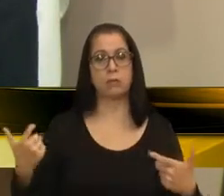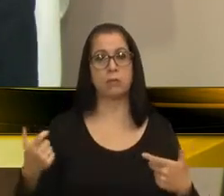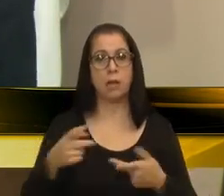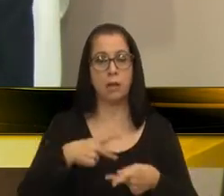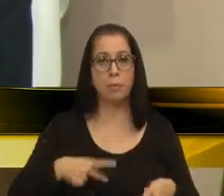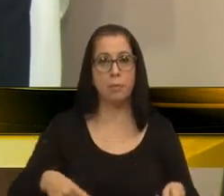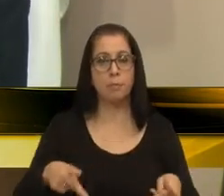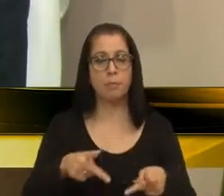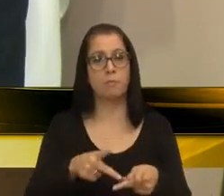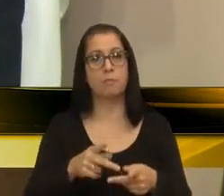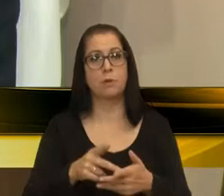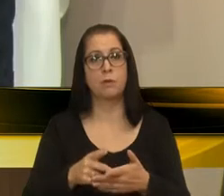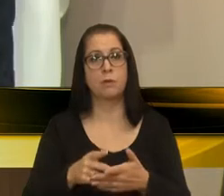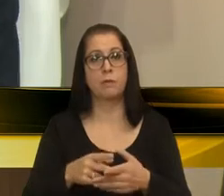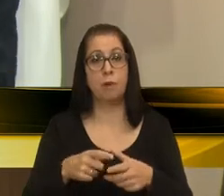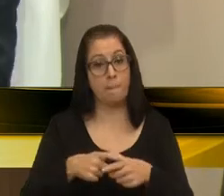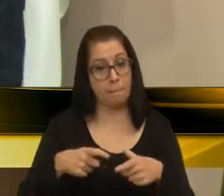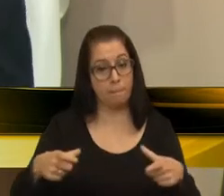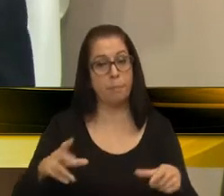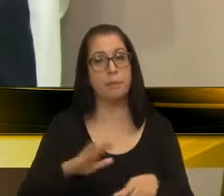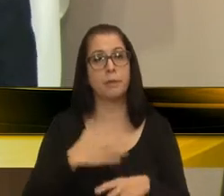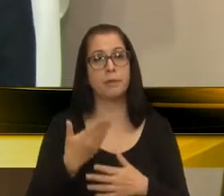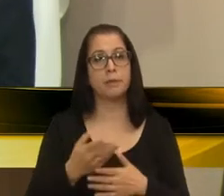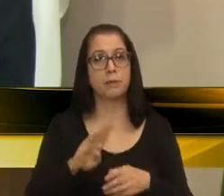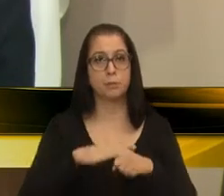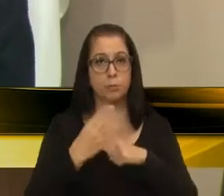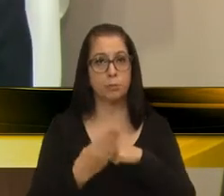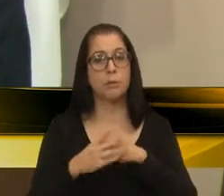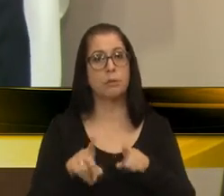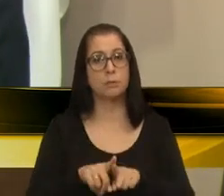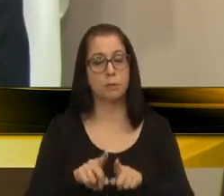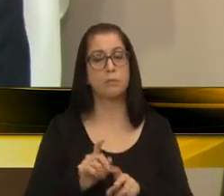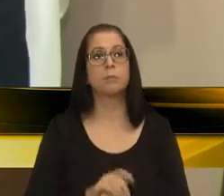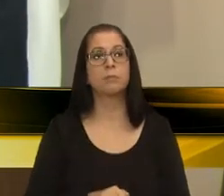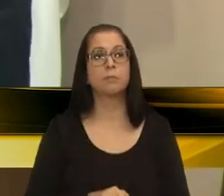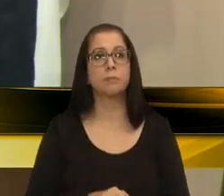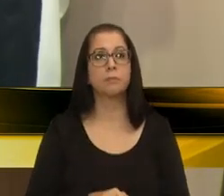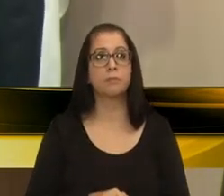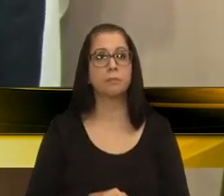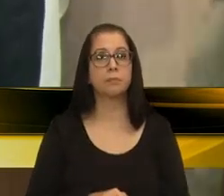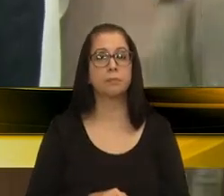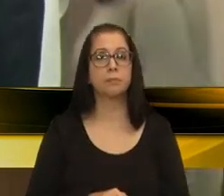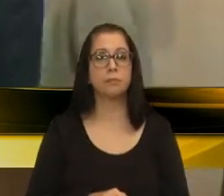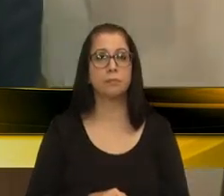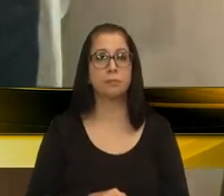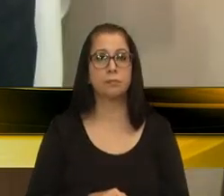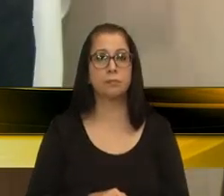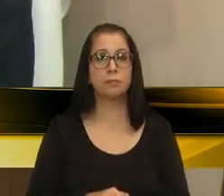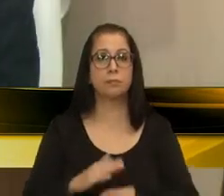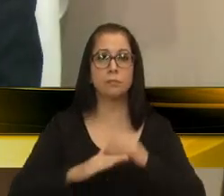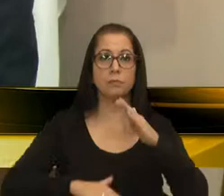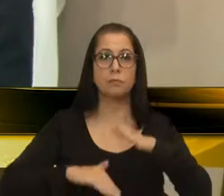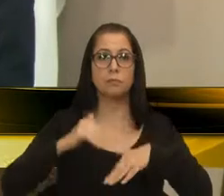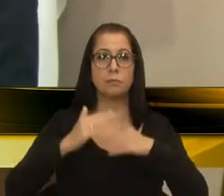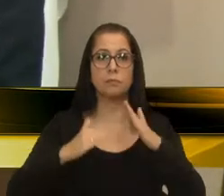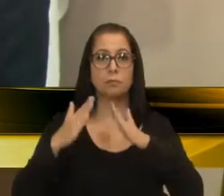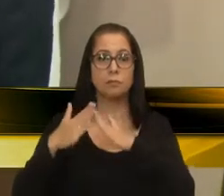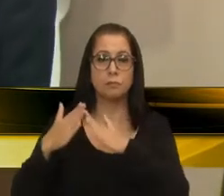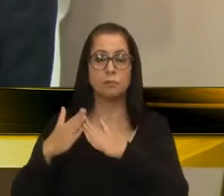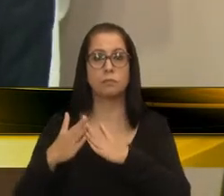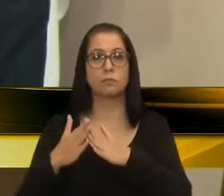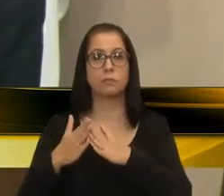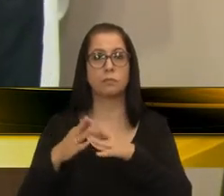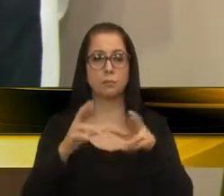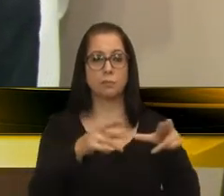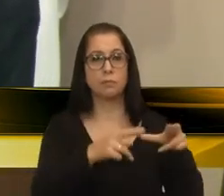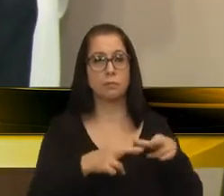população vem aumentando nos bairros, inclusive, e construindo suas casas nas